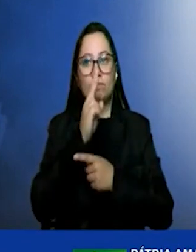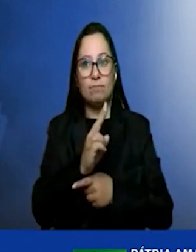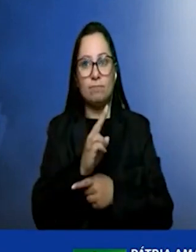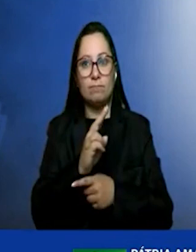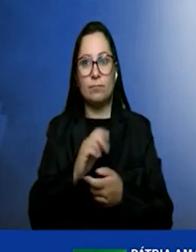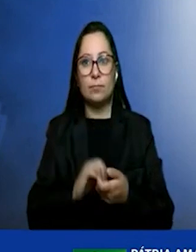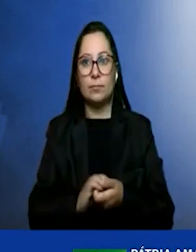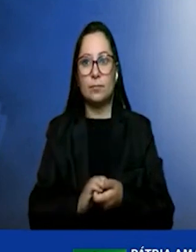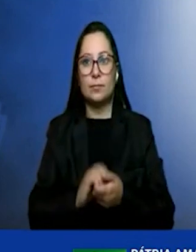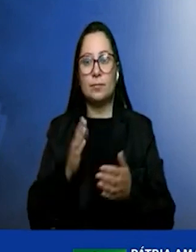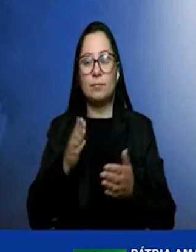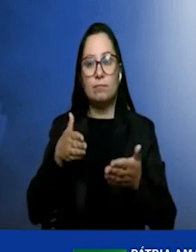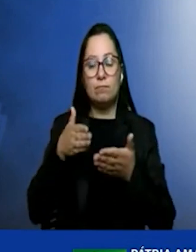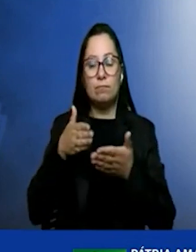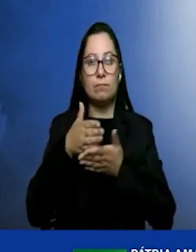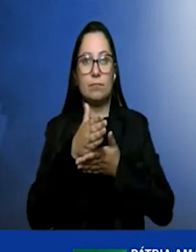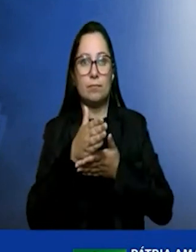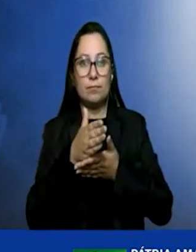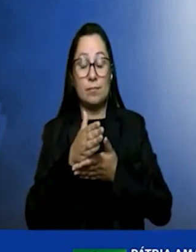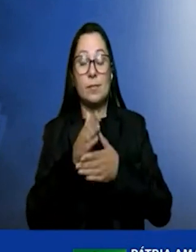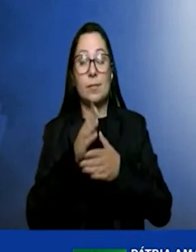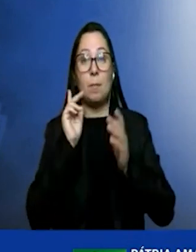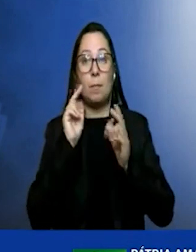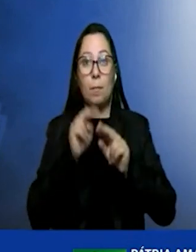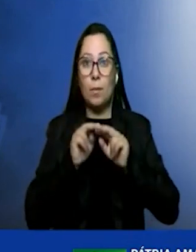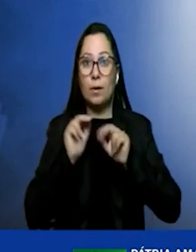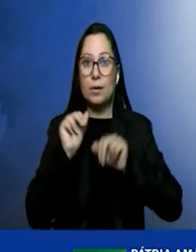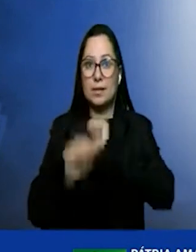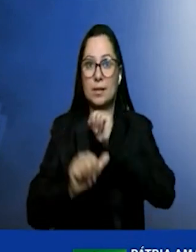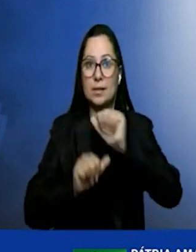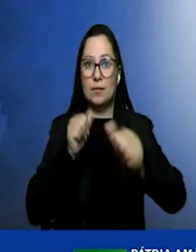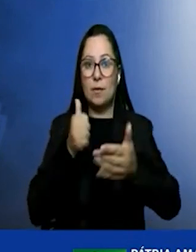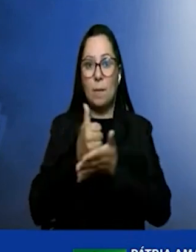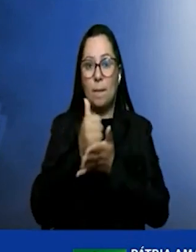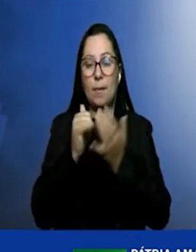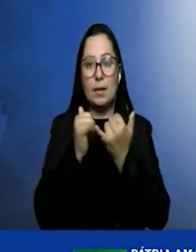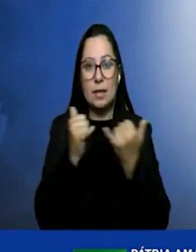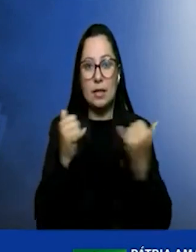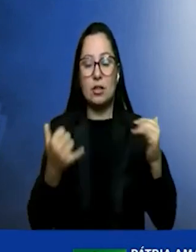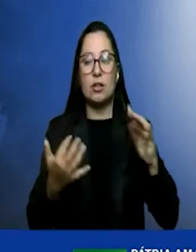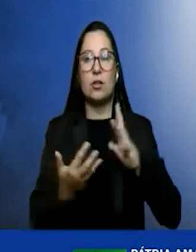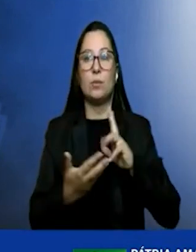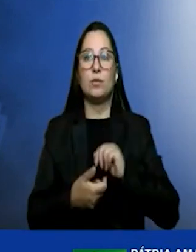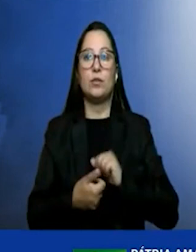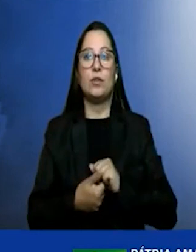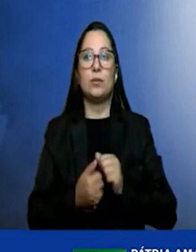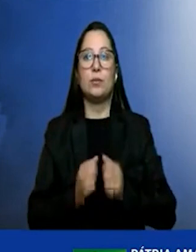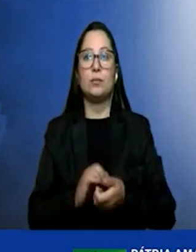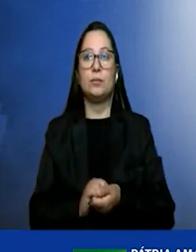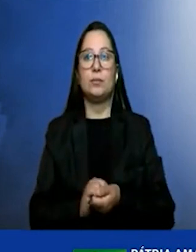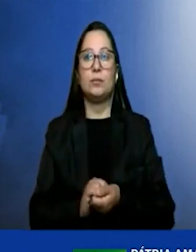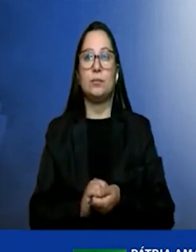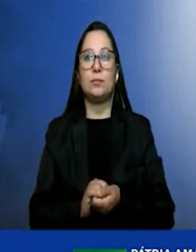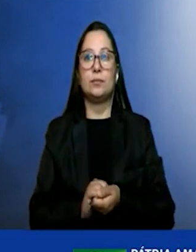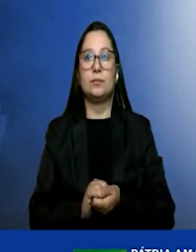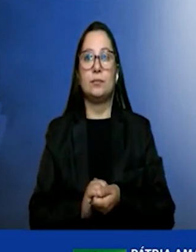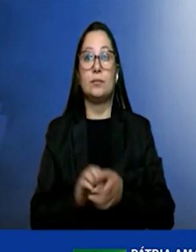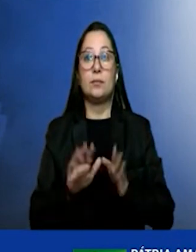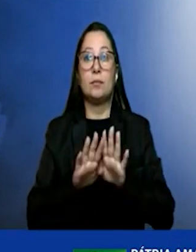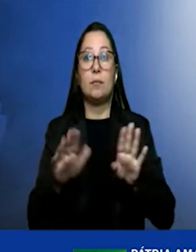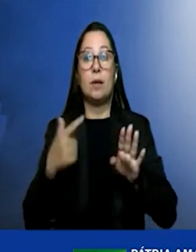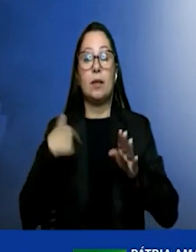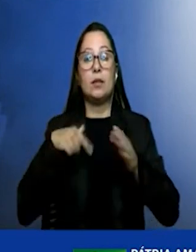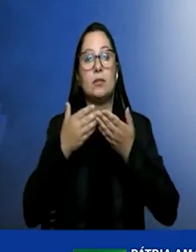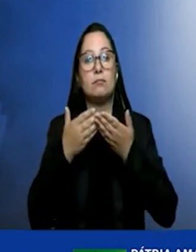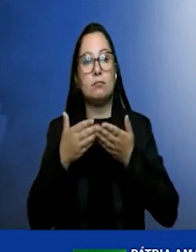superados na transformação da matriz energética mundial, mas com a abertura da nossa fábrica,